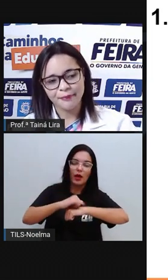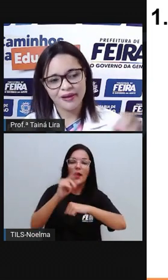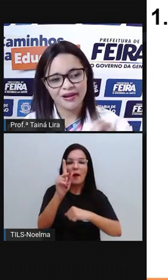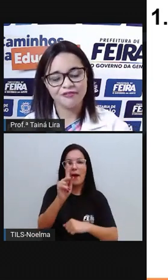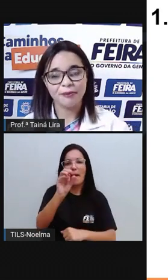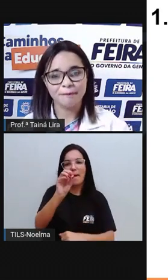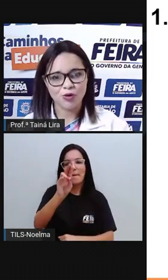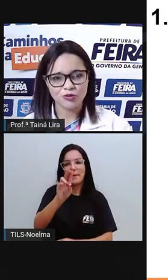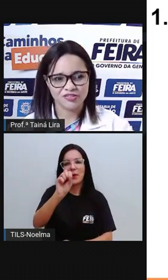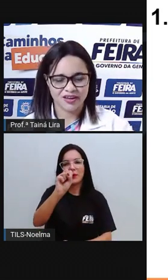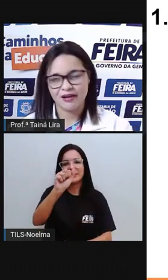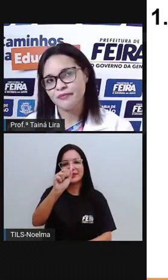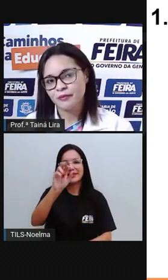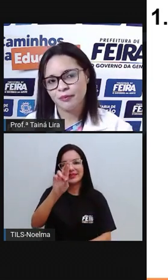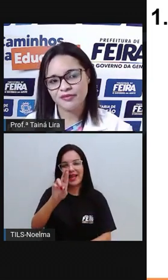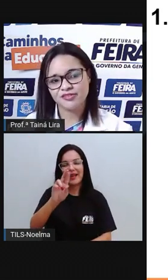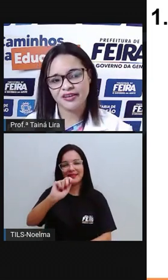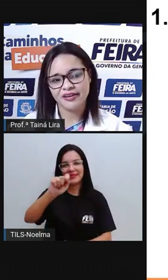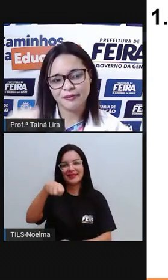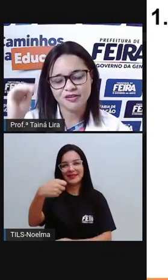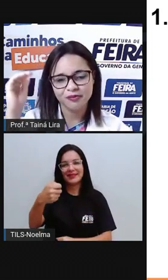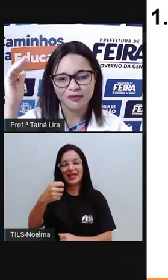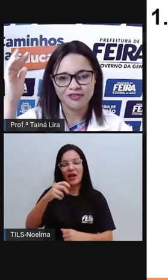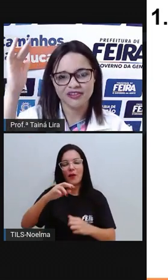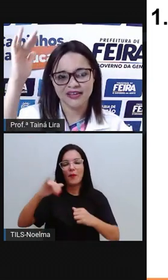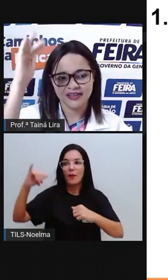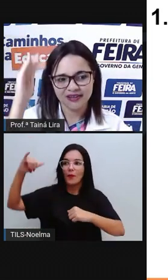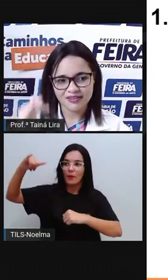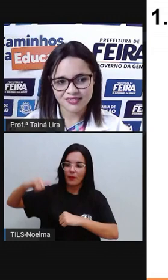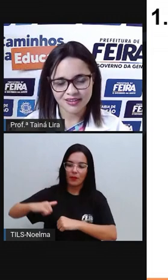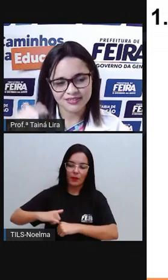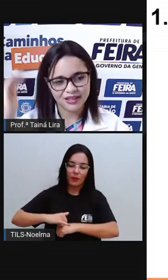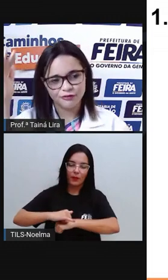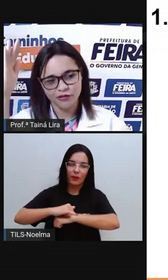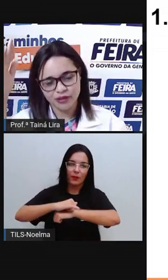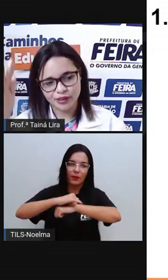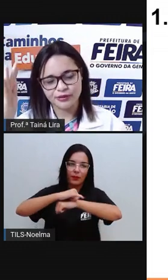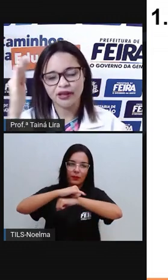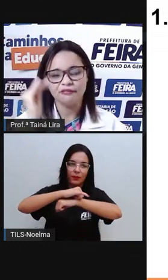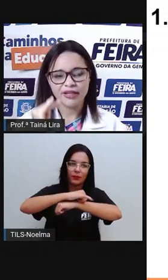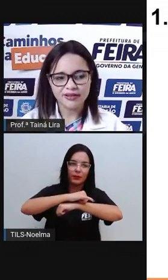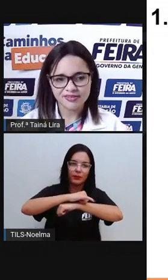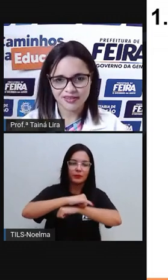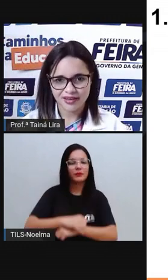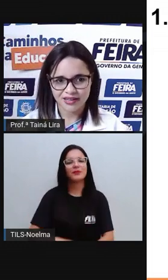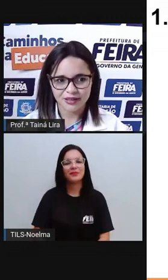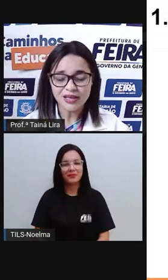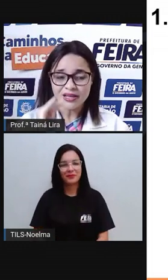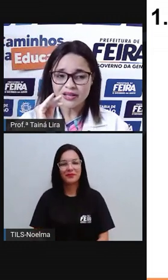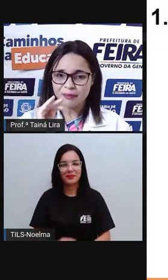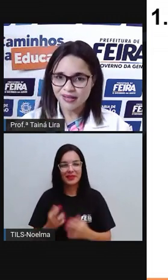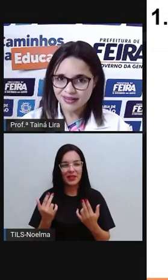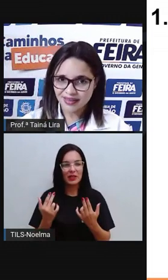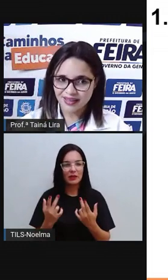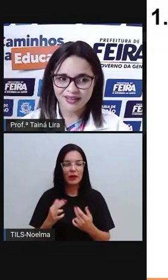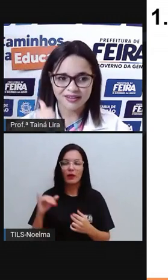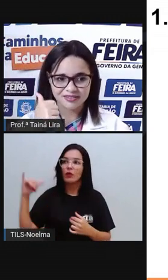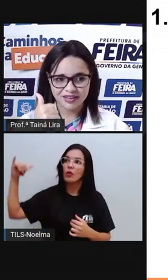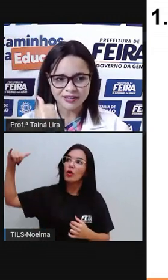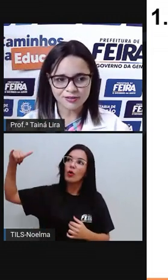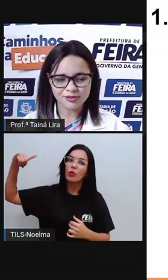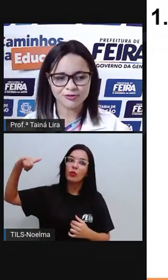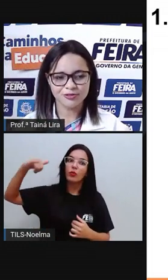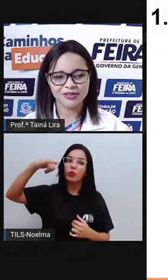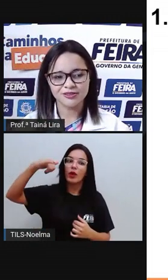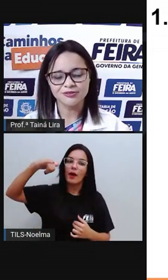olha lá a palavra pousar. Pousar é a mesma coisa que ele descer, ele tá voando e ele vai descer ali para a terra,